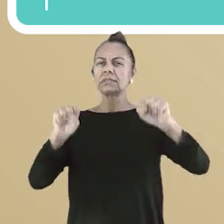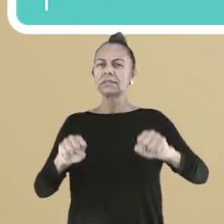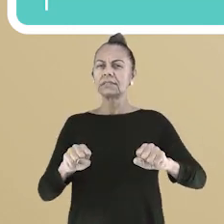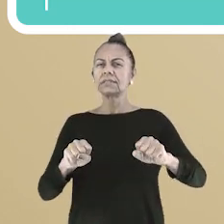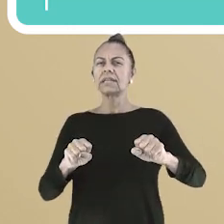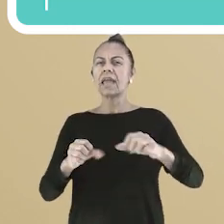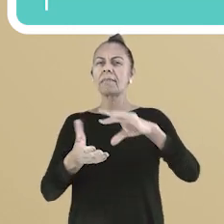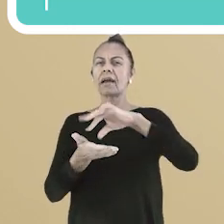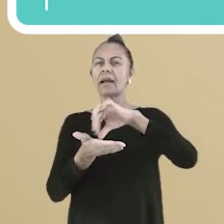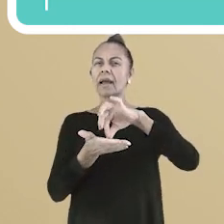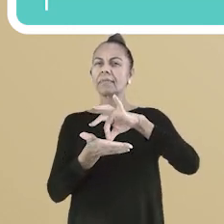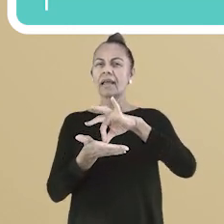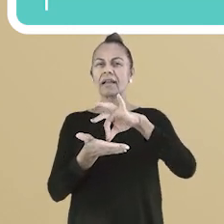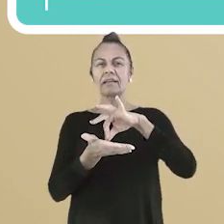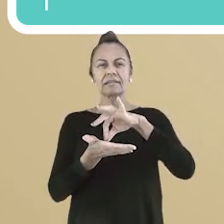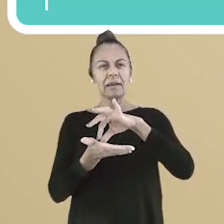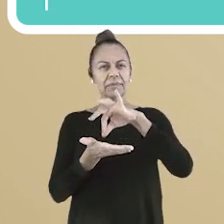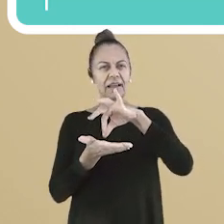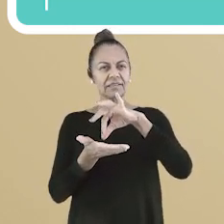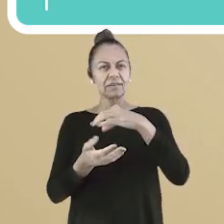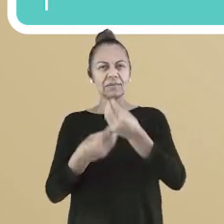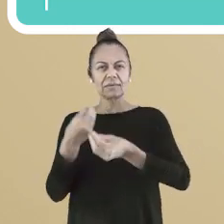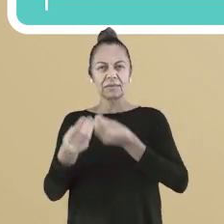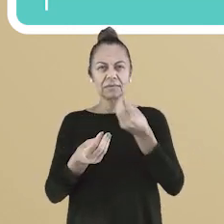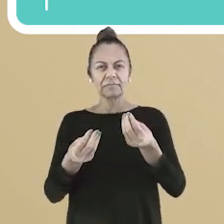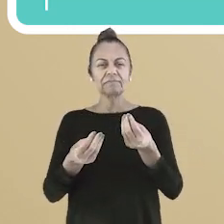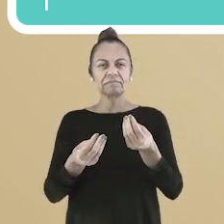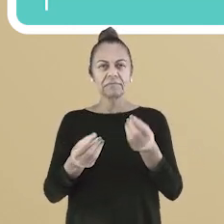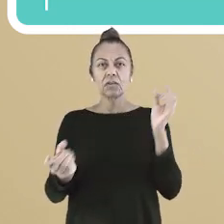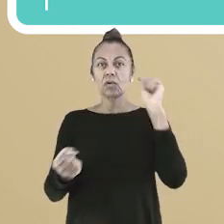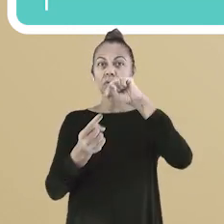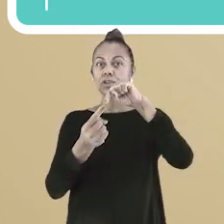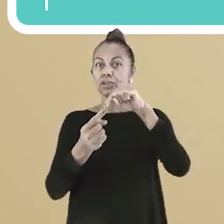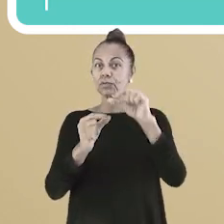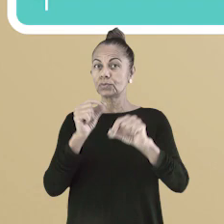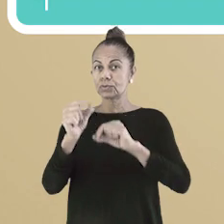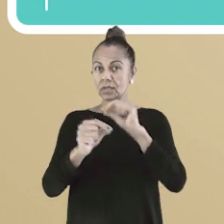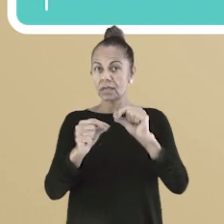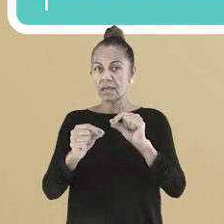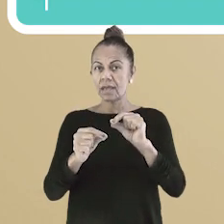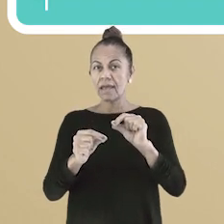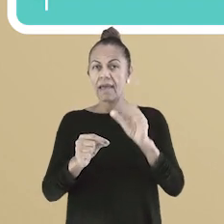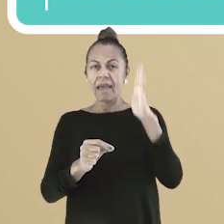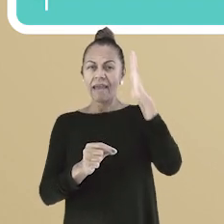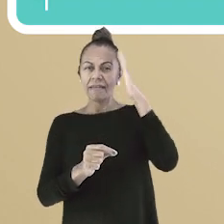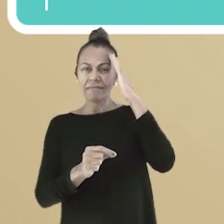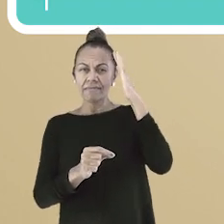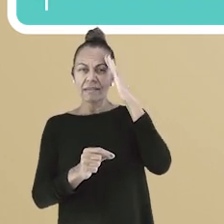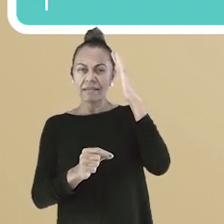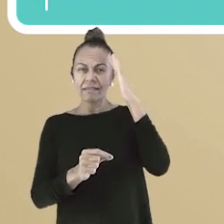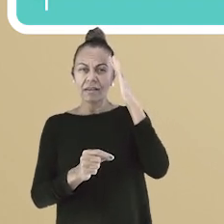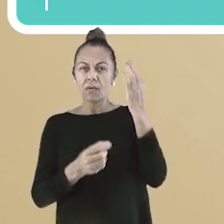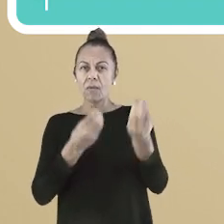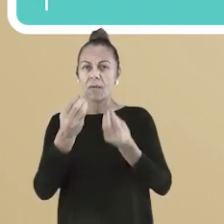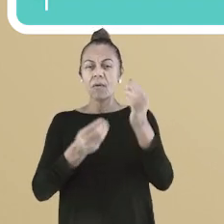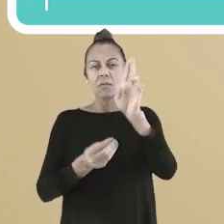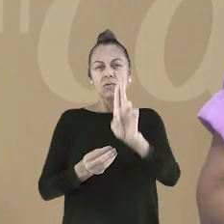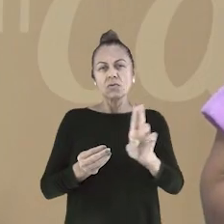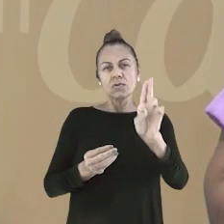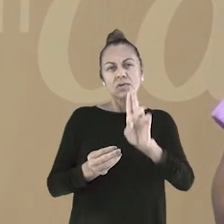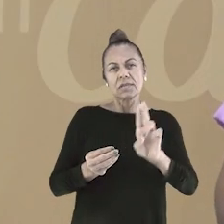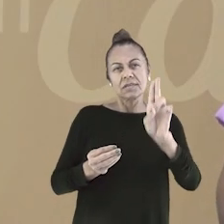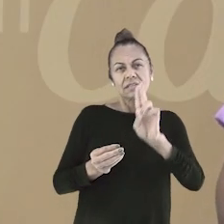aprendizagem são dominar o mecanismo e os recursos do sistema de representação escrita, compreendendo suas funções.